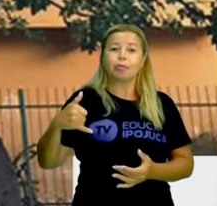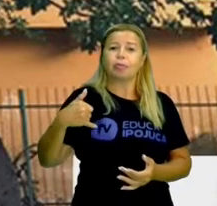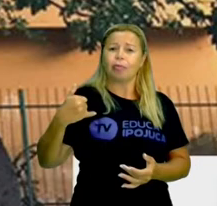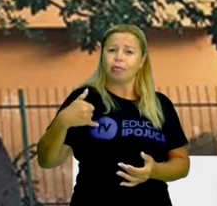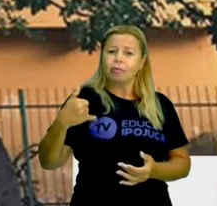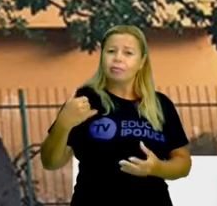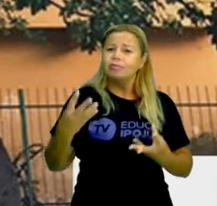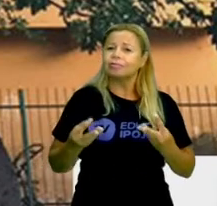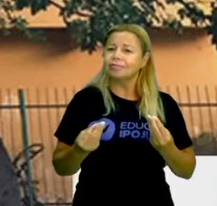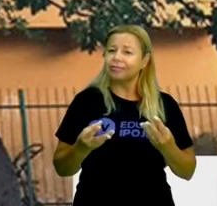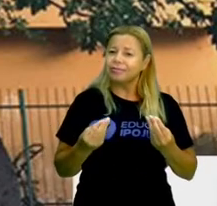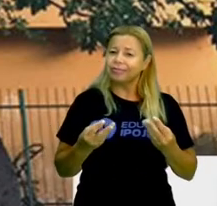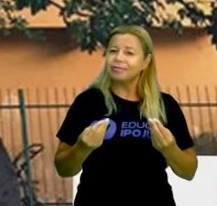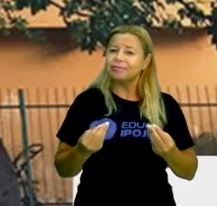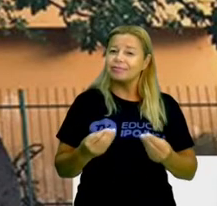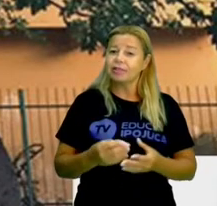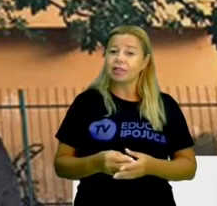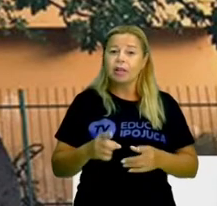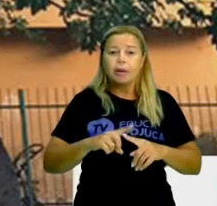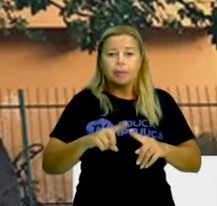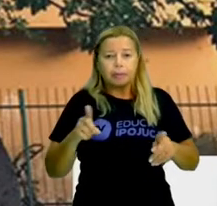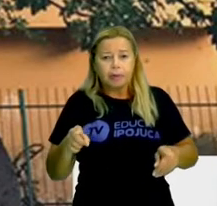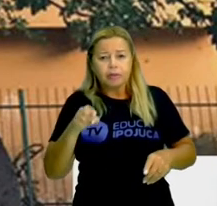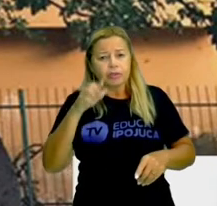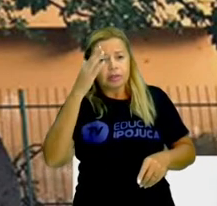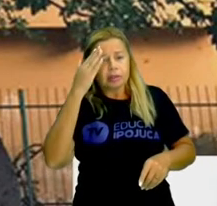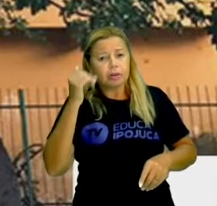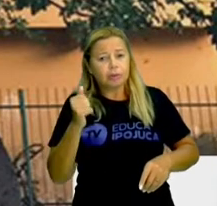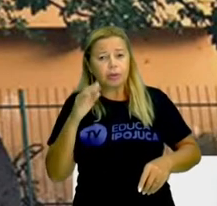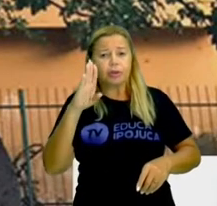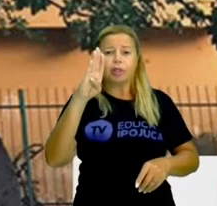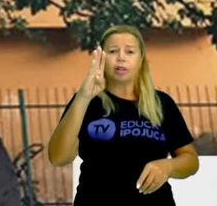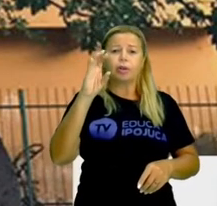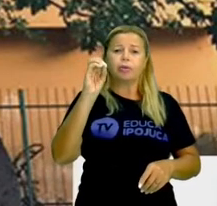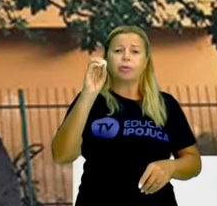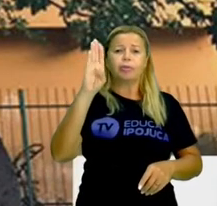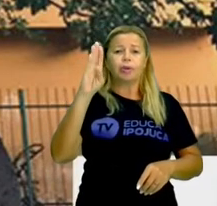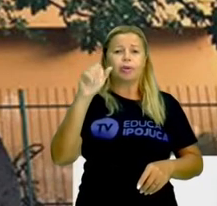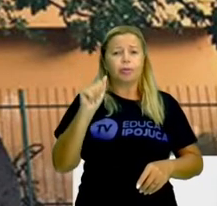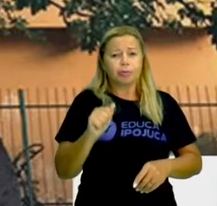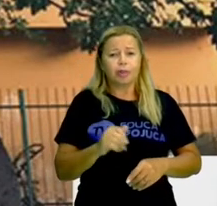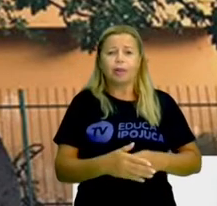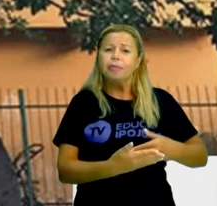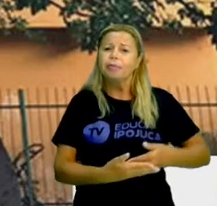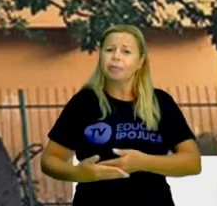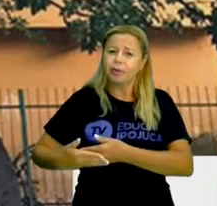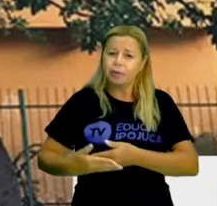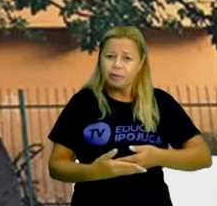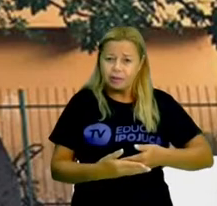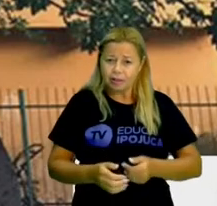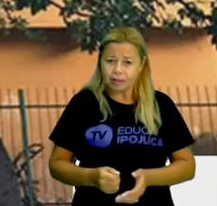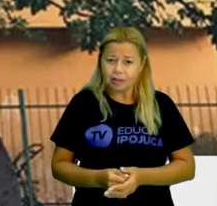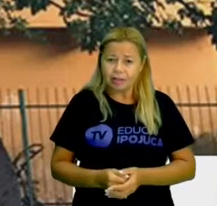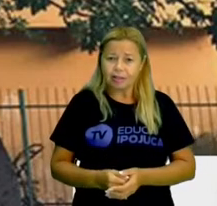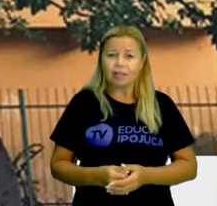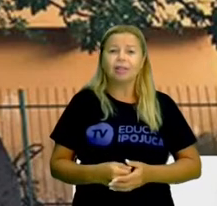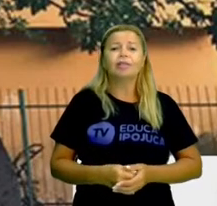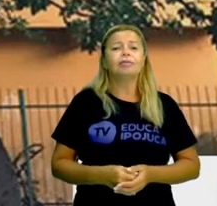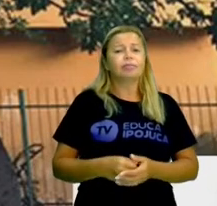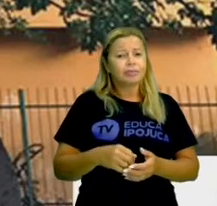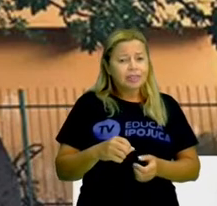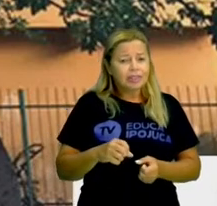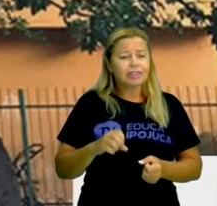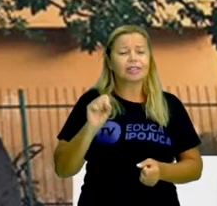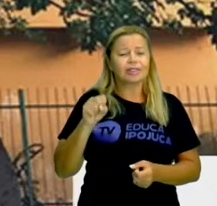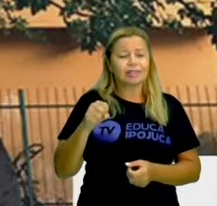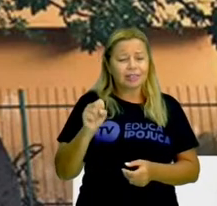Mas ainda é um Baobá novinho, considerando que um Baobá pode atingir 6.000 anos. Muita vida.